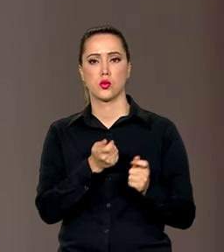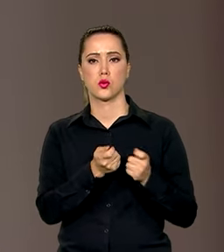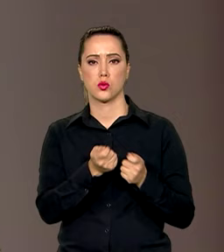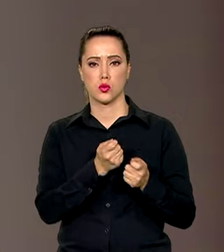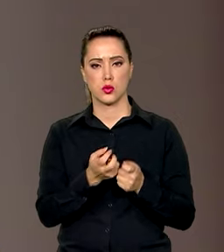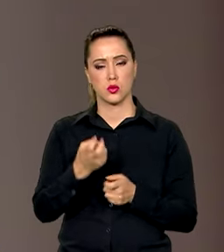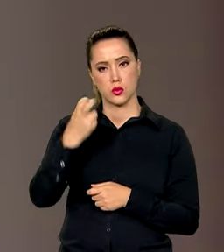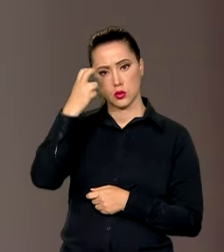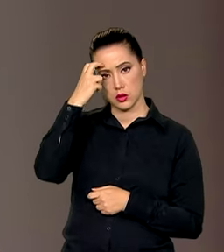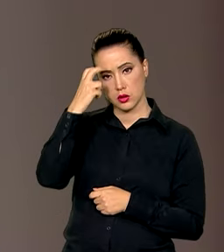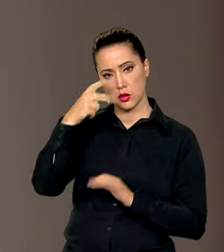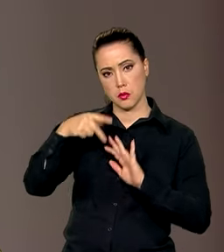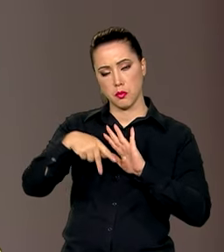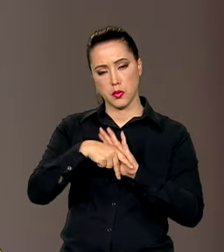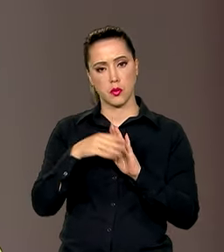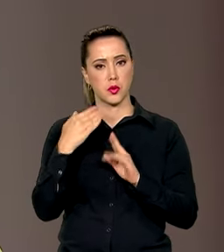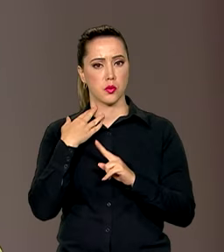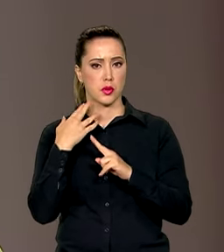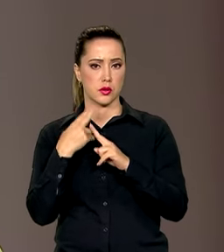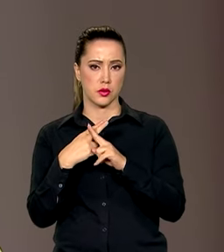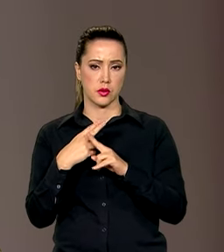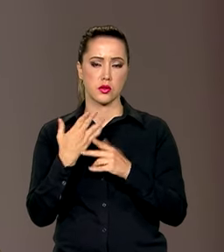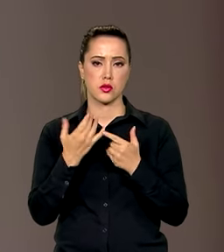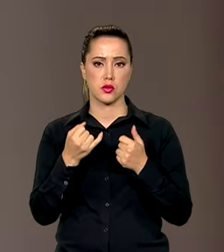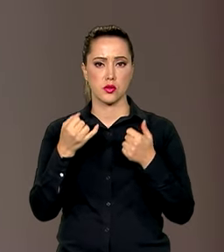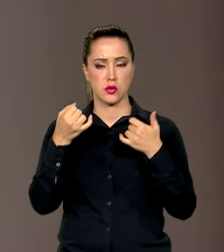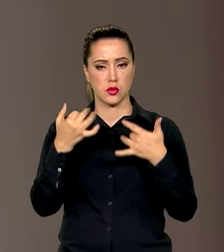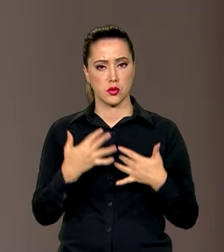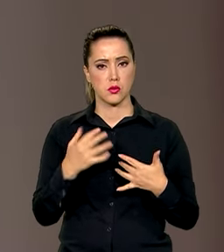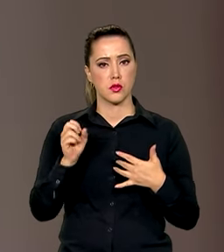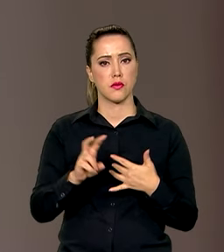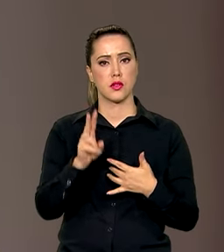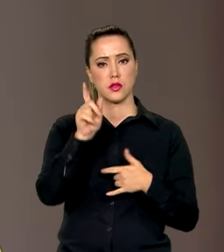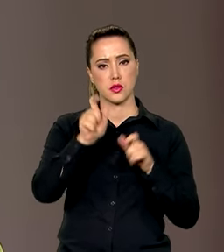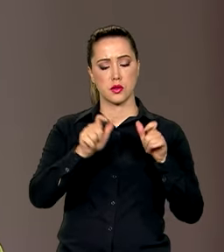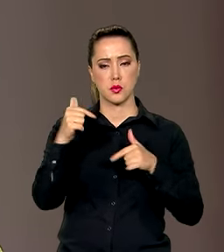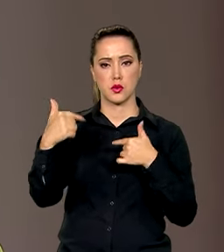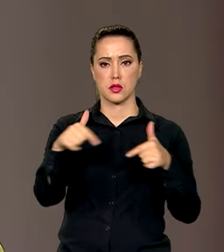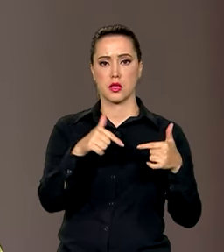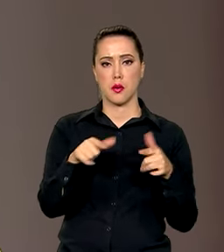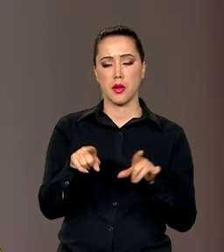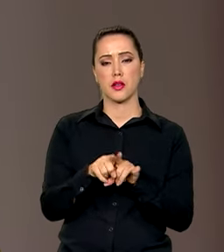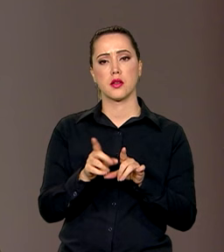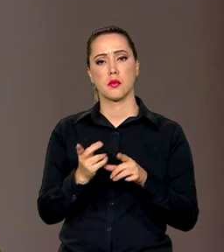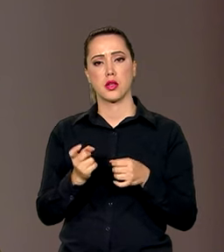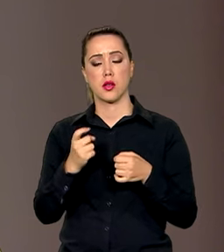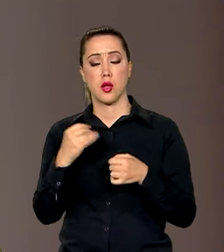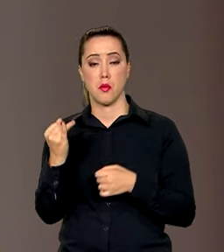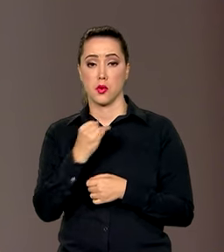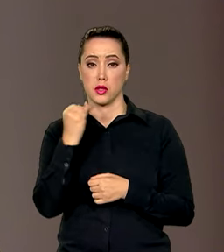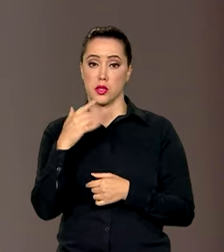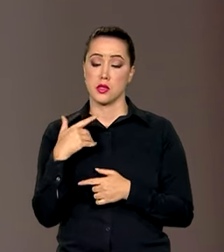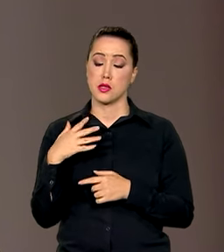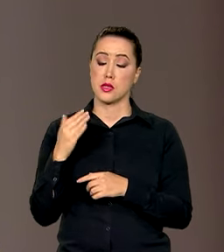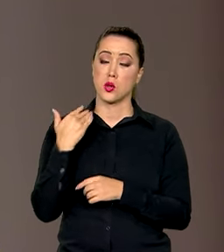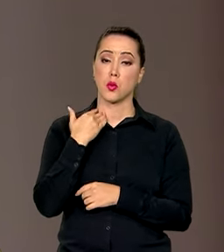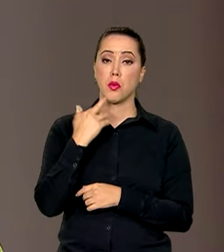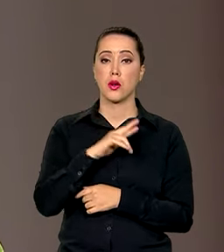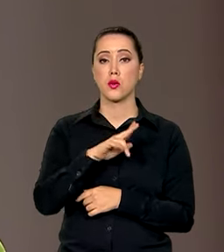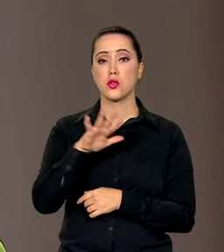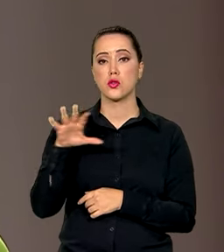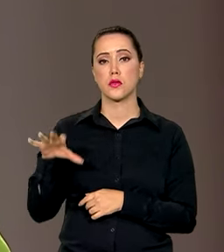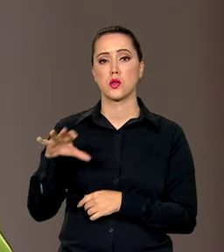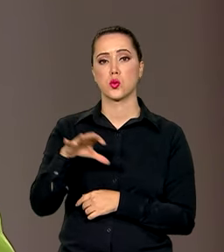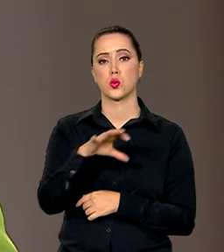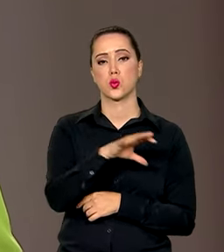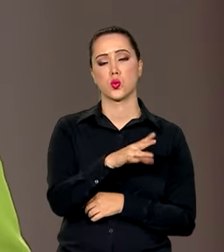da gestão e cultura interna da Caixa, com valorização dos funcionários e retomada do papel do banco em diversas